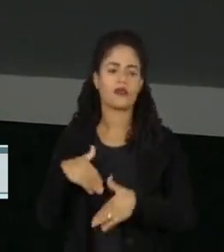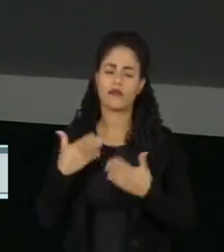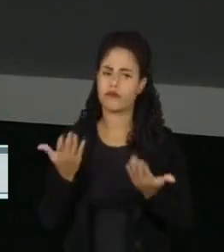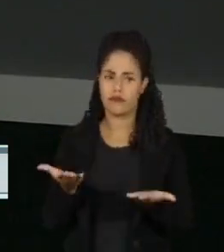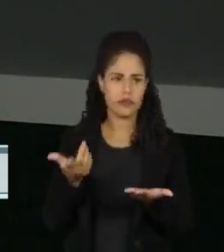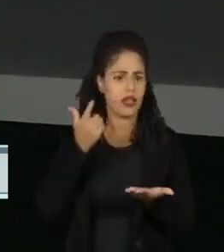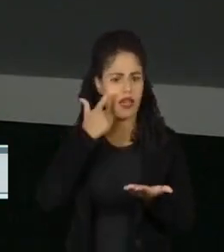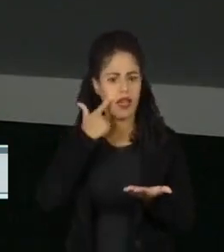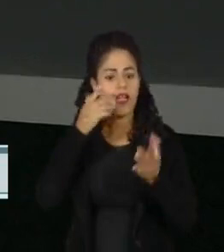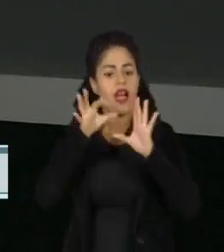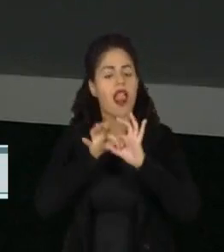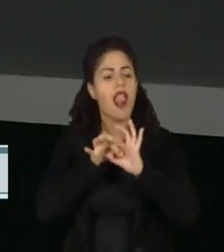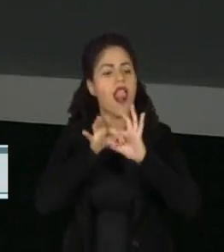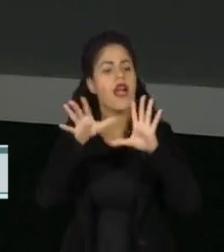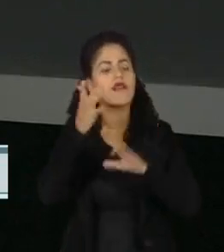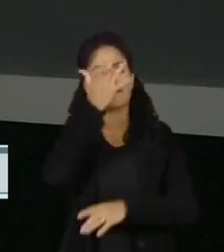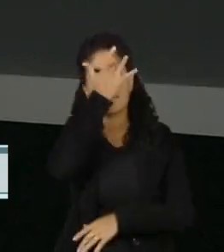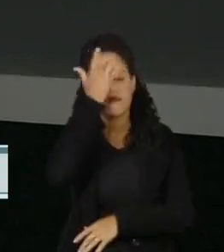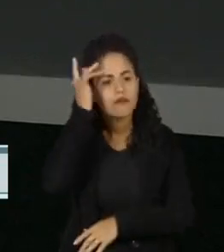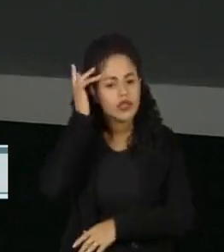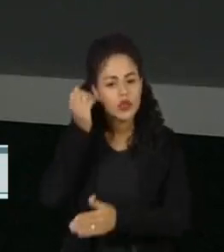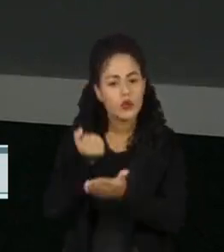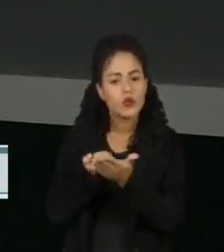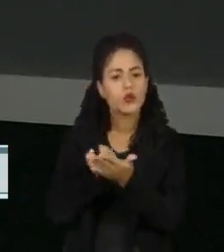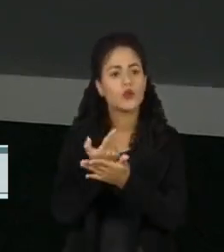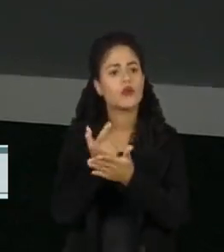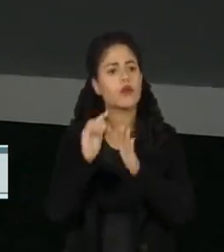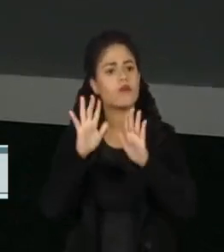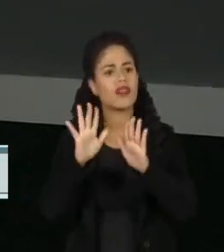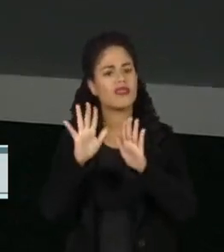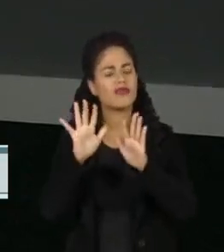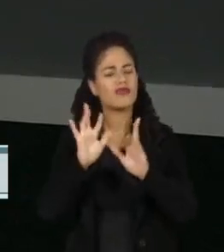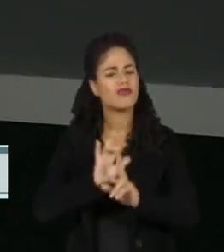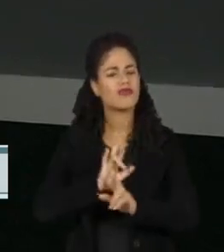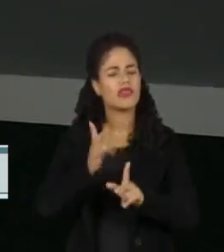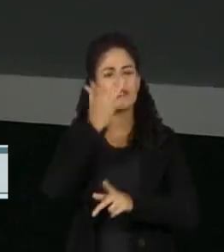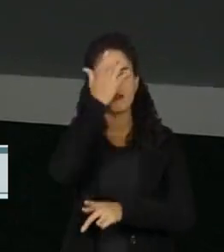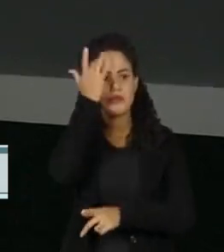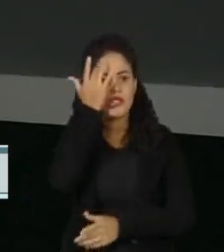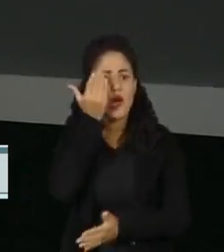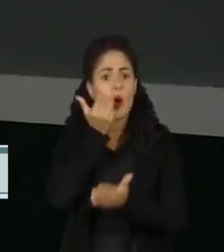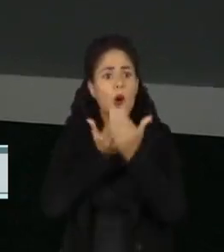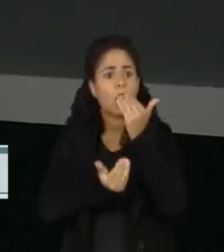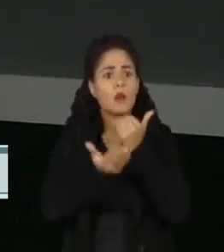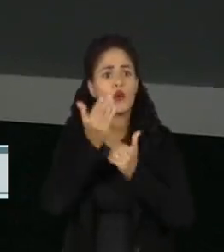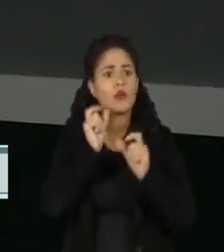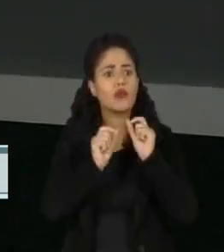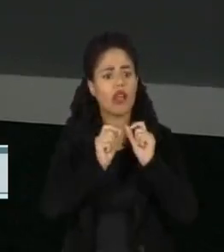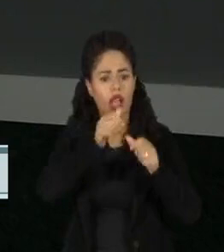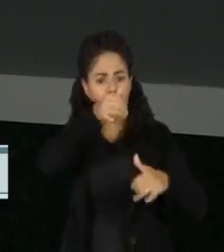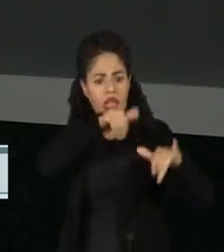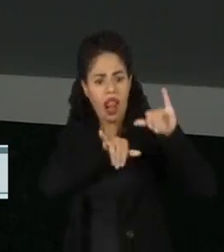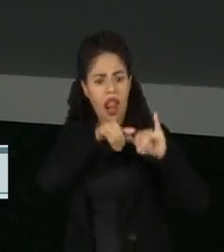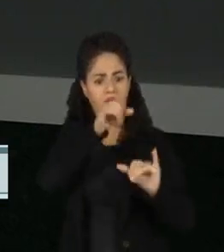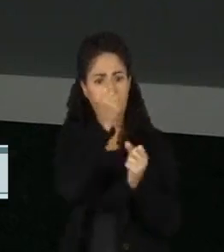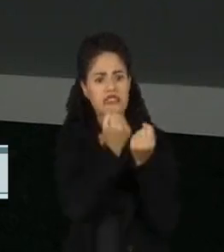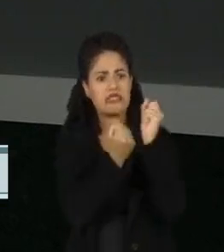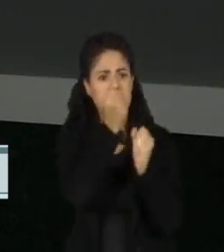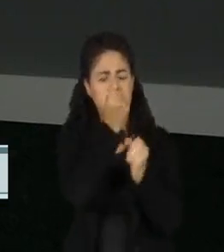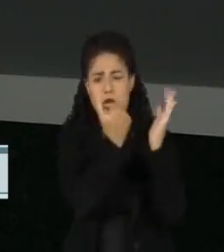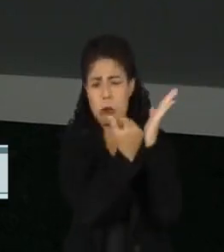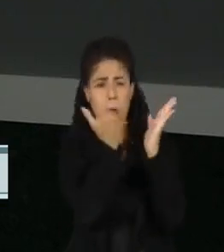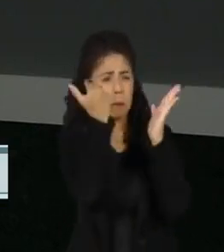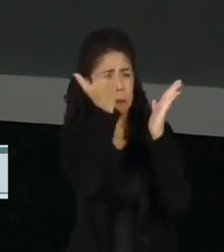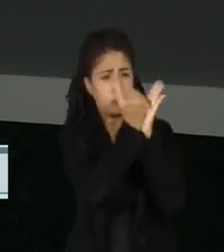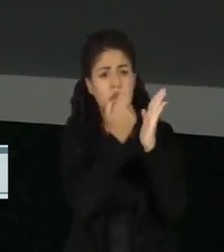que estão à disposição, mas acontece o contrário. A população passa a consumir mais ultraprocessados, justamente a de